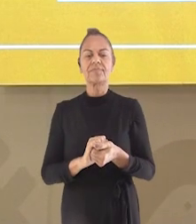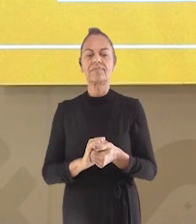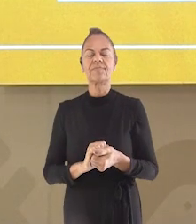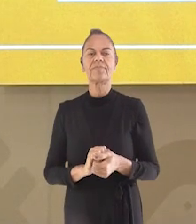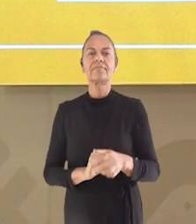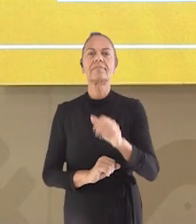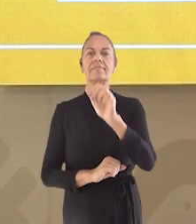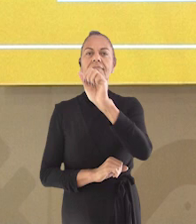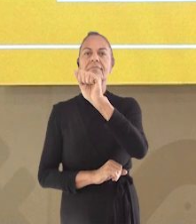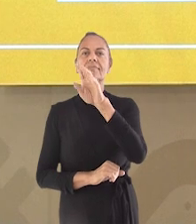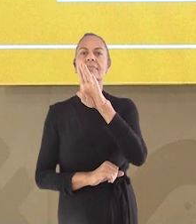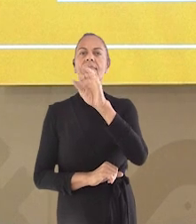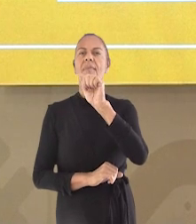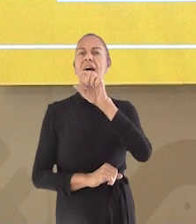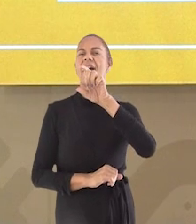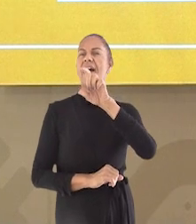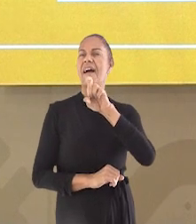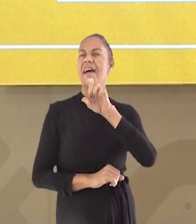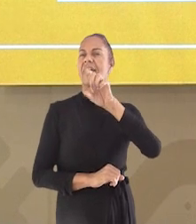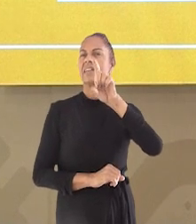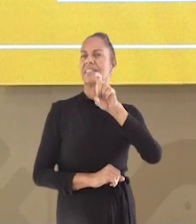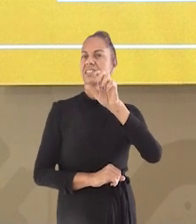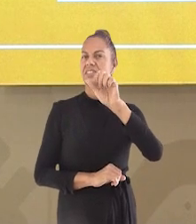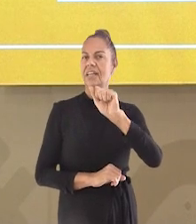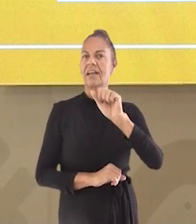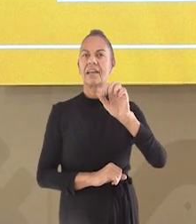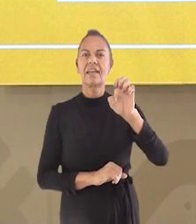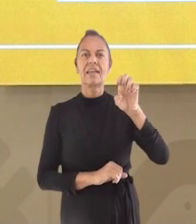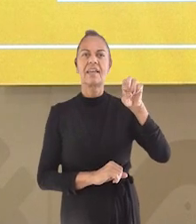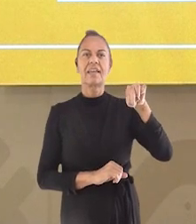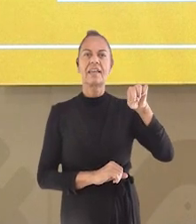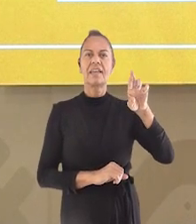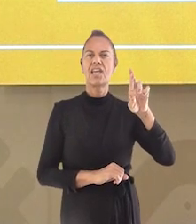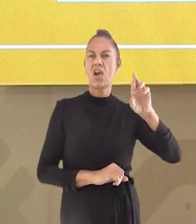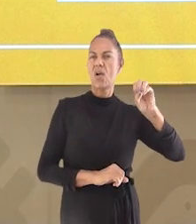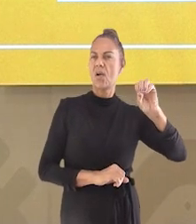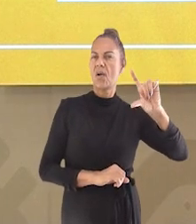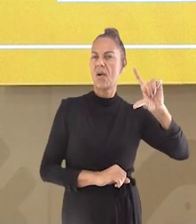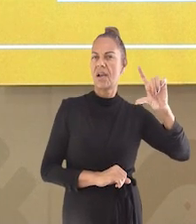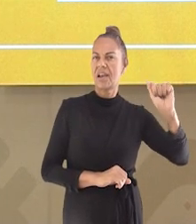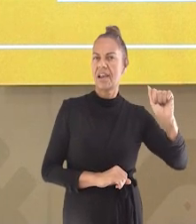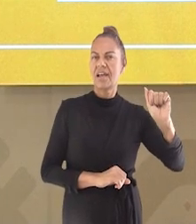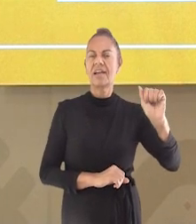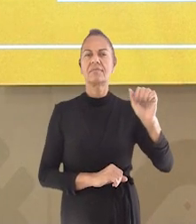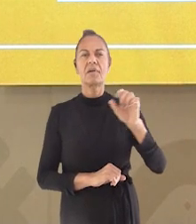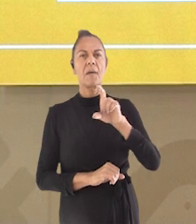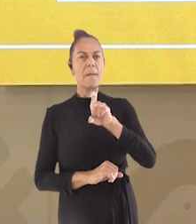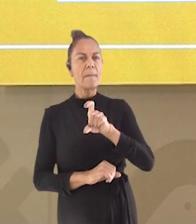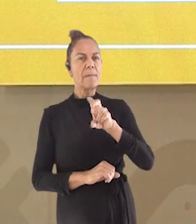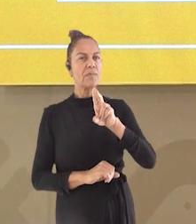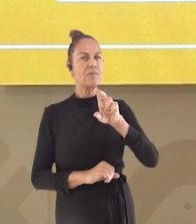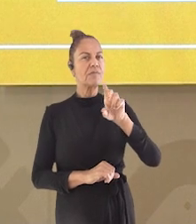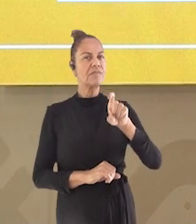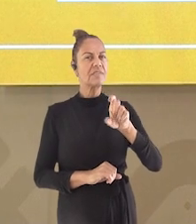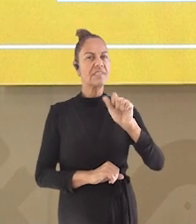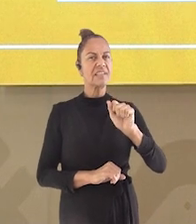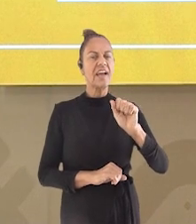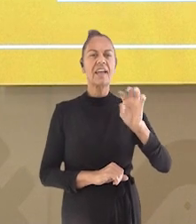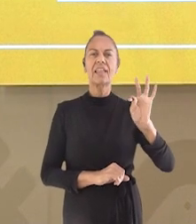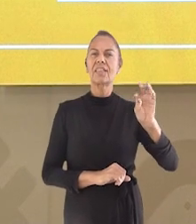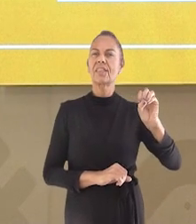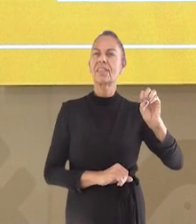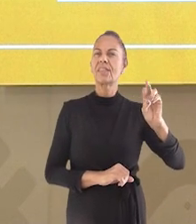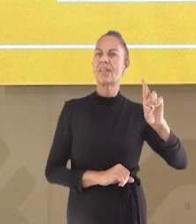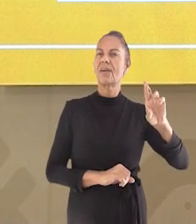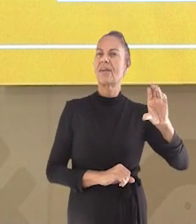Abaixa, enrola, puxa, torce. Vira, remexe e agora pula.